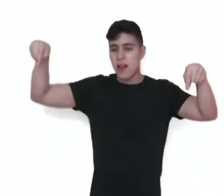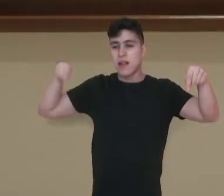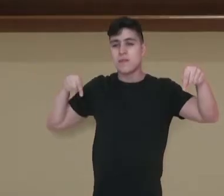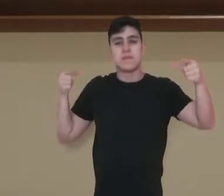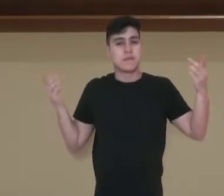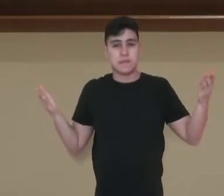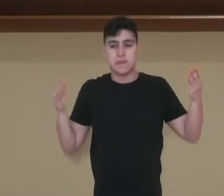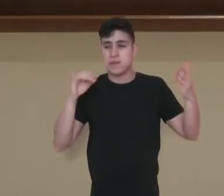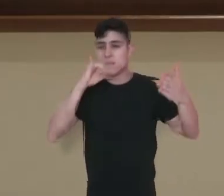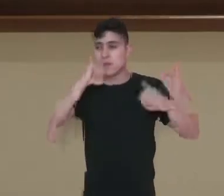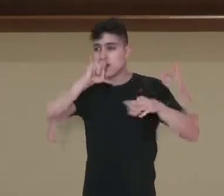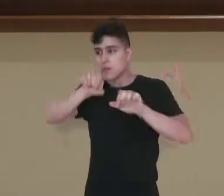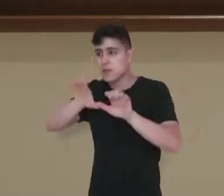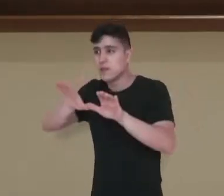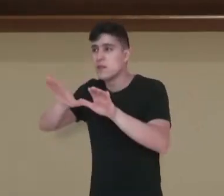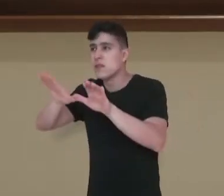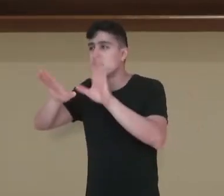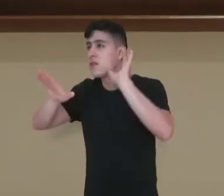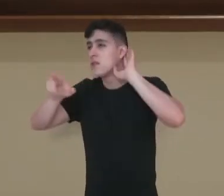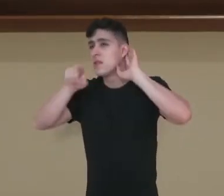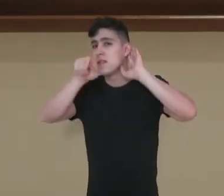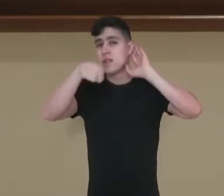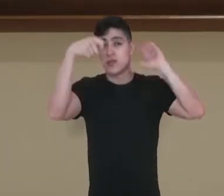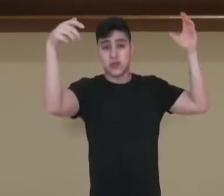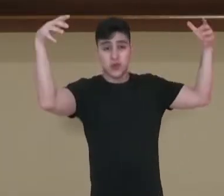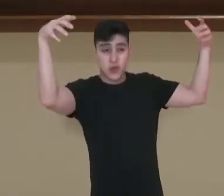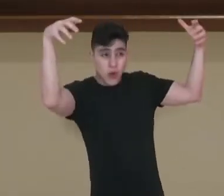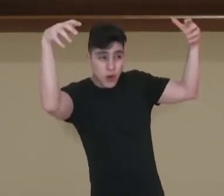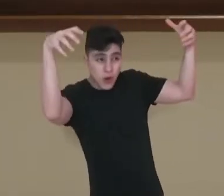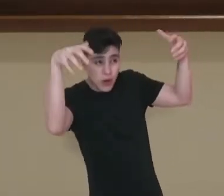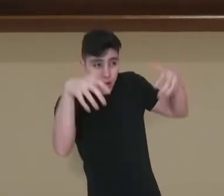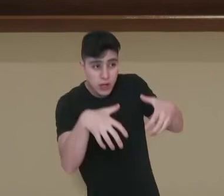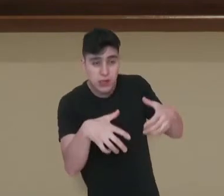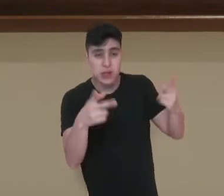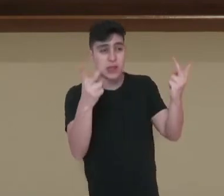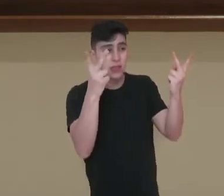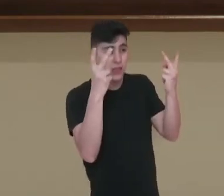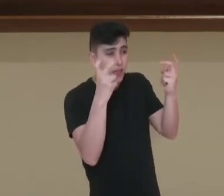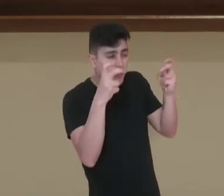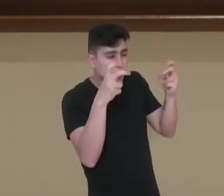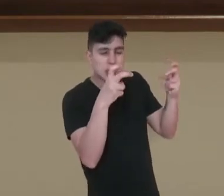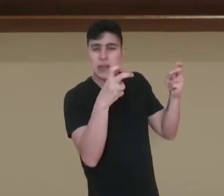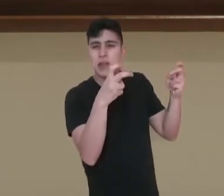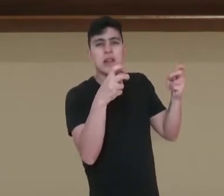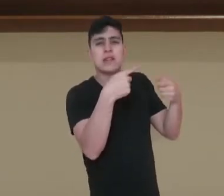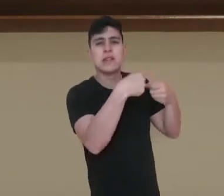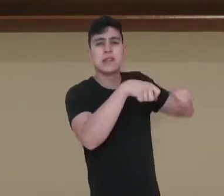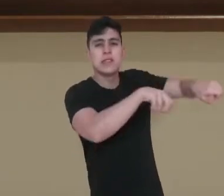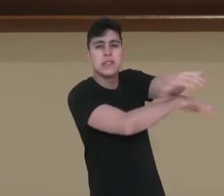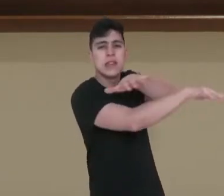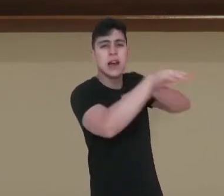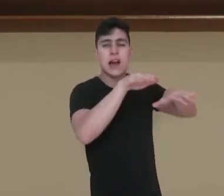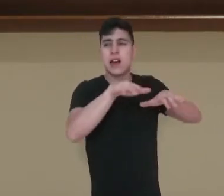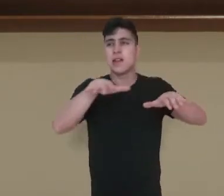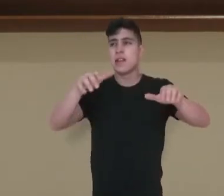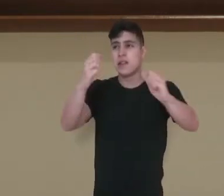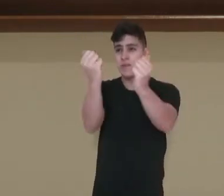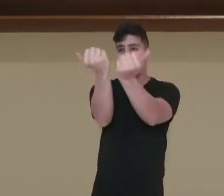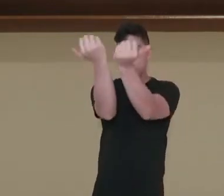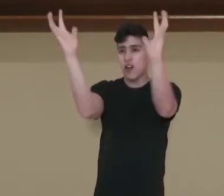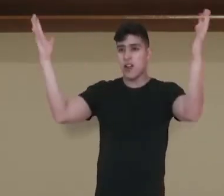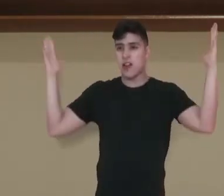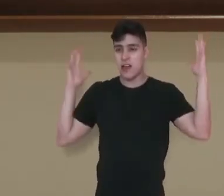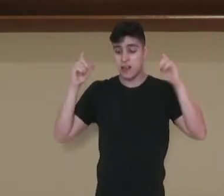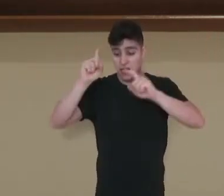canto do pássaro, ao som da chuva. Podemos perceber a paisagem sonora urbana, do campo, da floresta, da praia, entre outras.